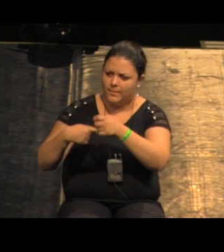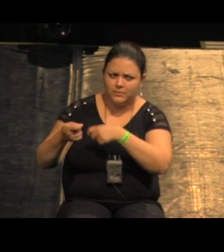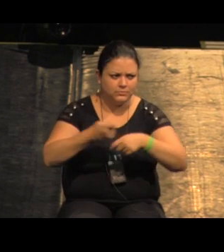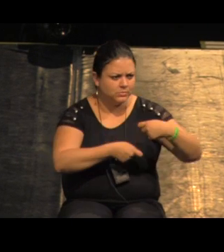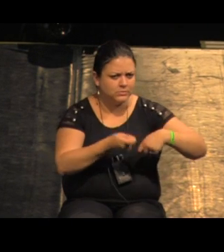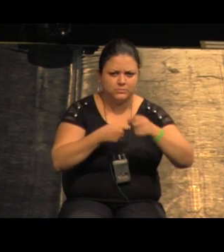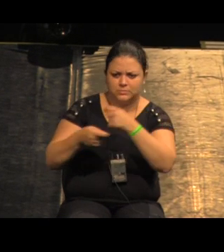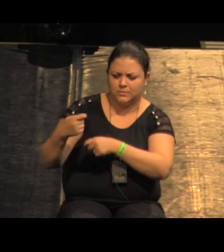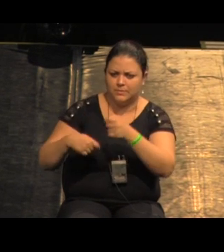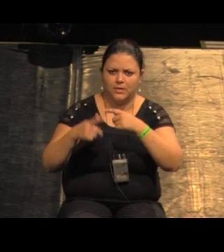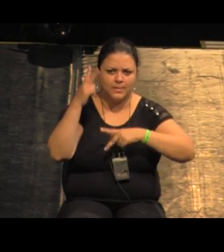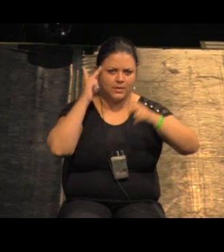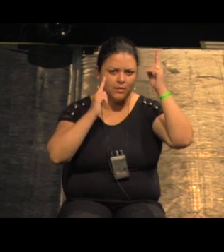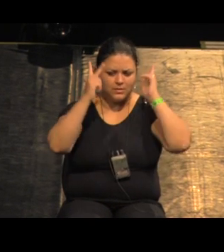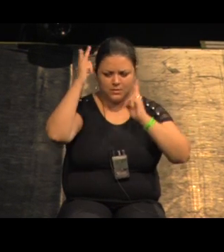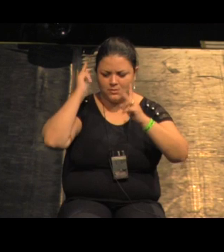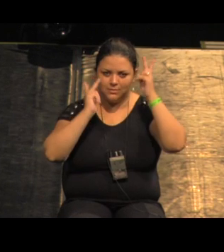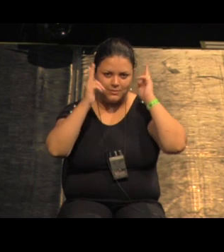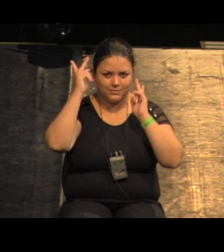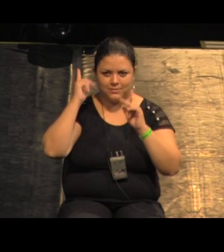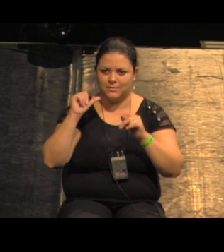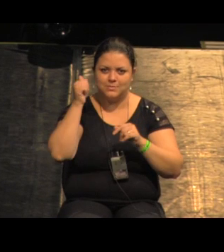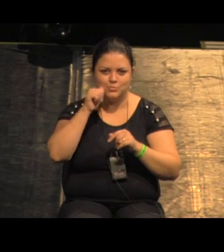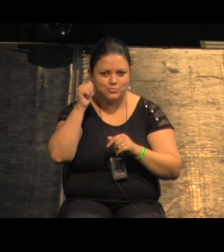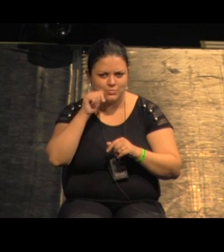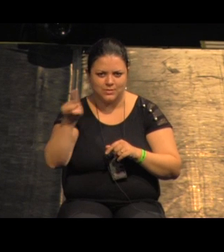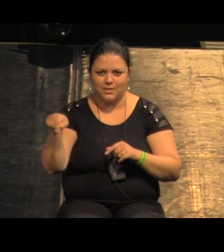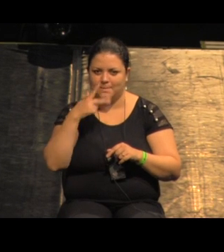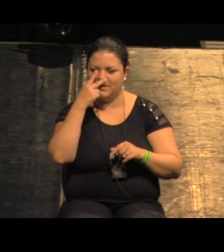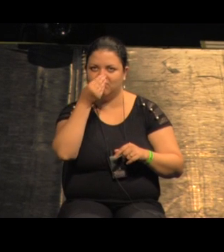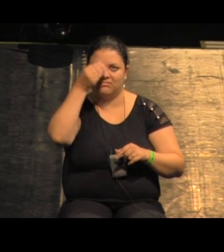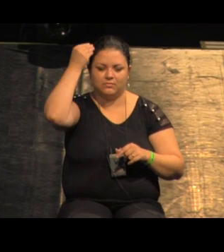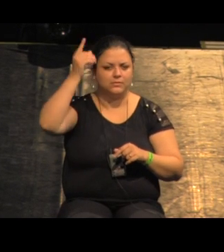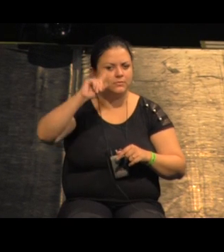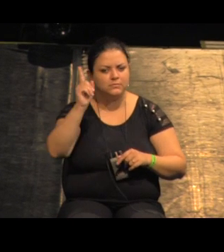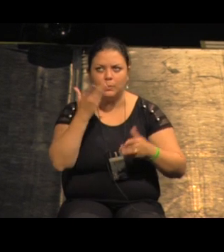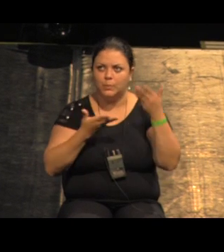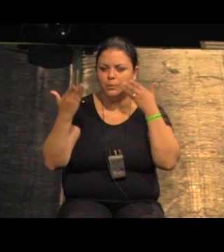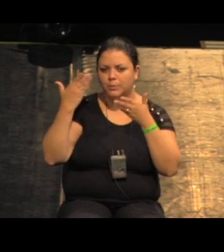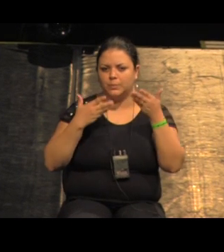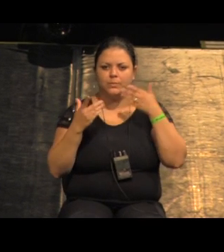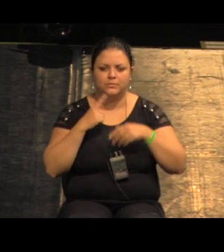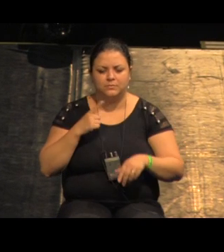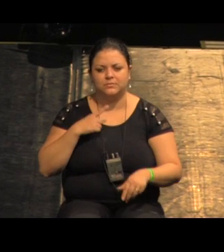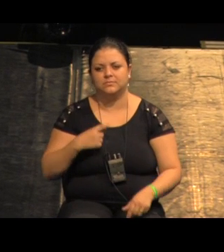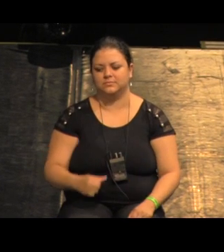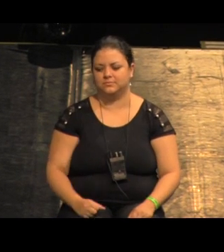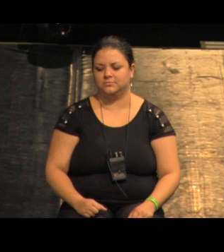lá dentro bastante cabeleireiro a mulherada se cuida não importa o estado do saneamento básico